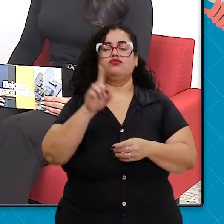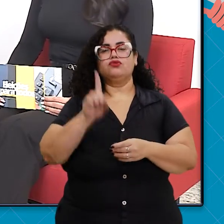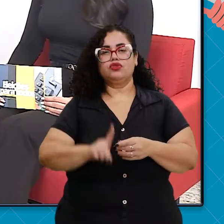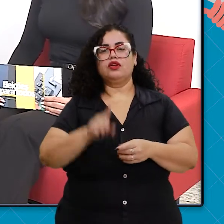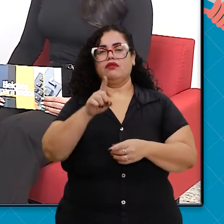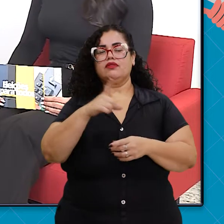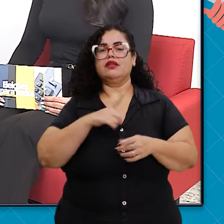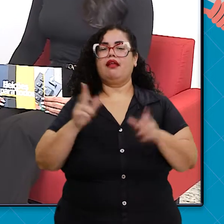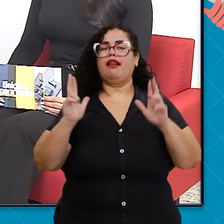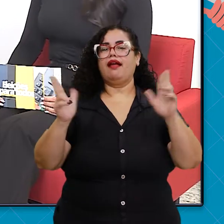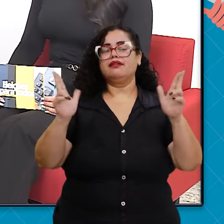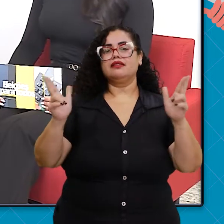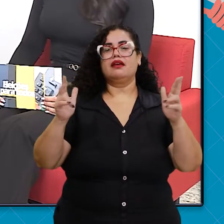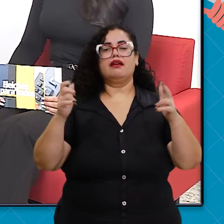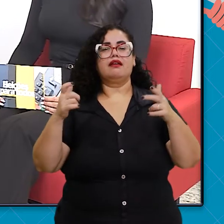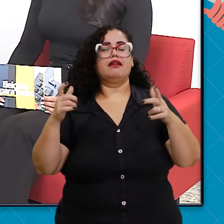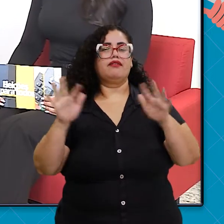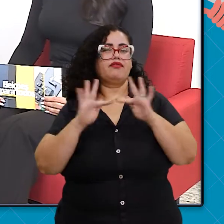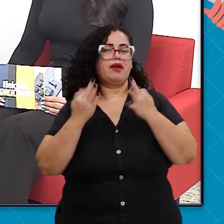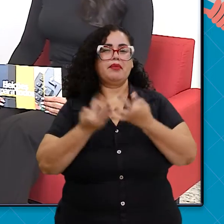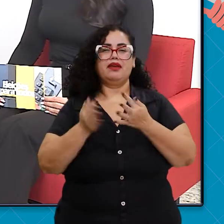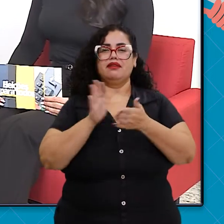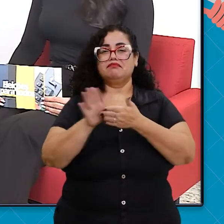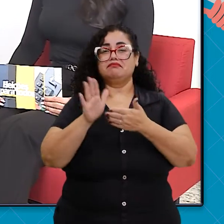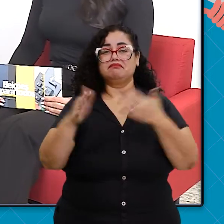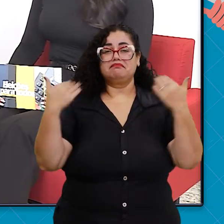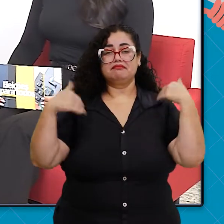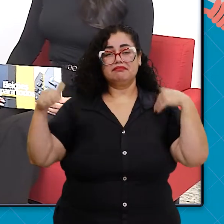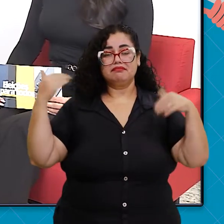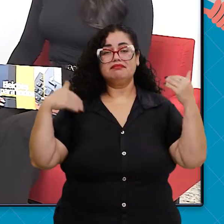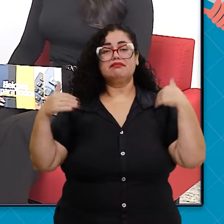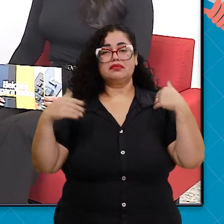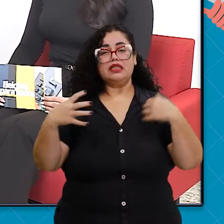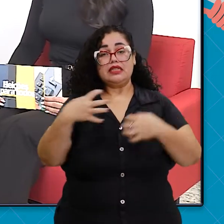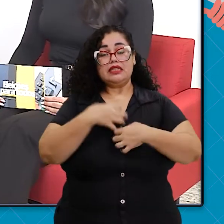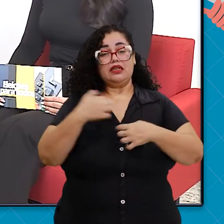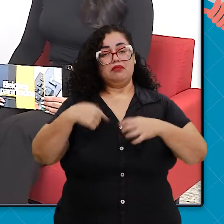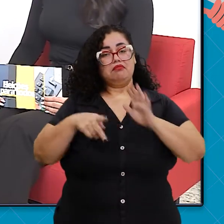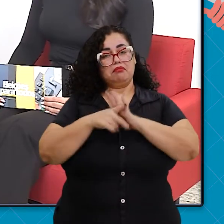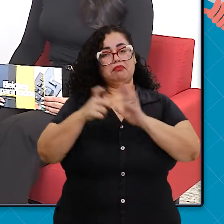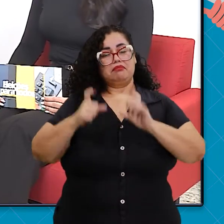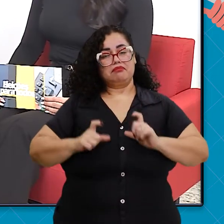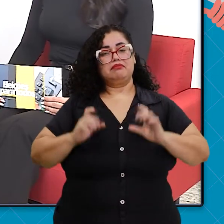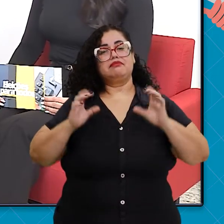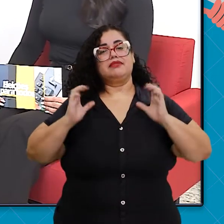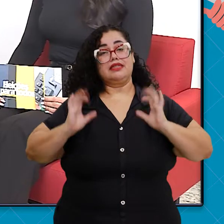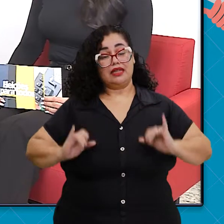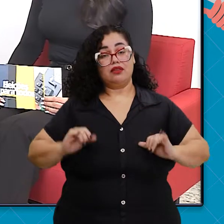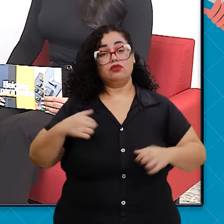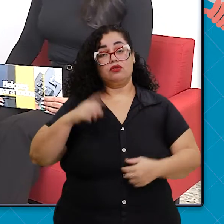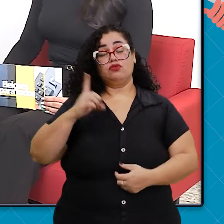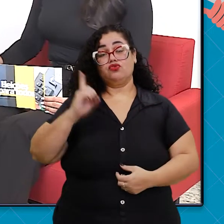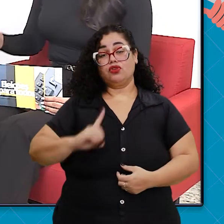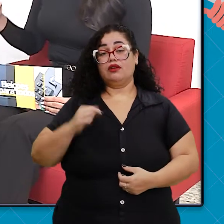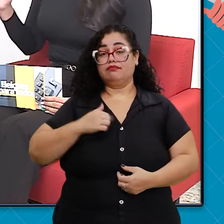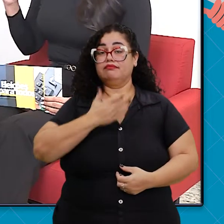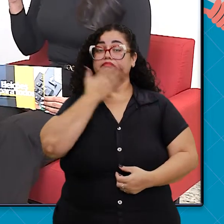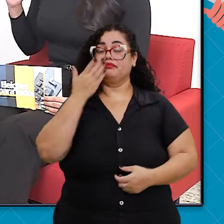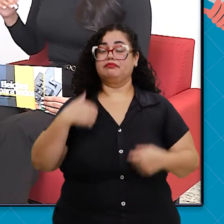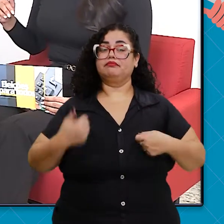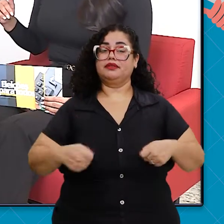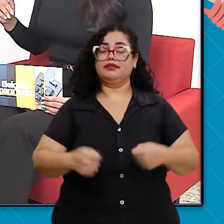você também sair para o seu lazer, de você sair para a família. E a gente só se sente cidadão quando a gente tem esses direitos. Com certeza.